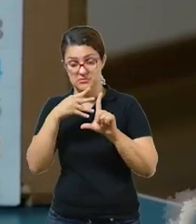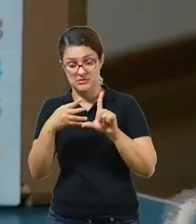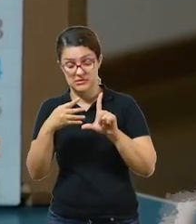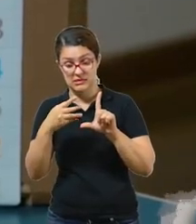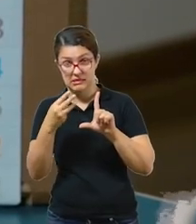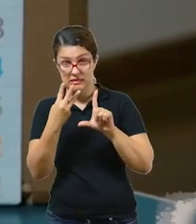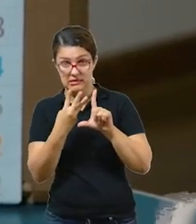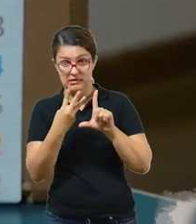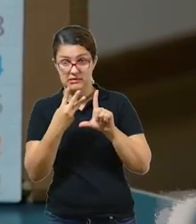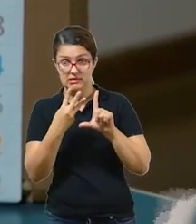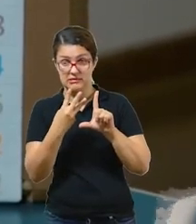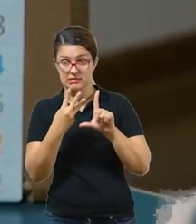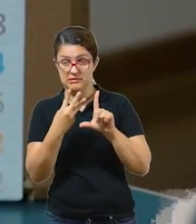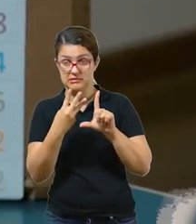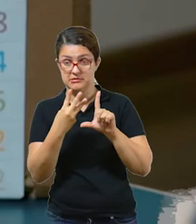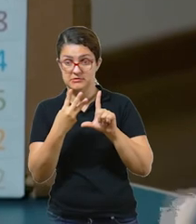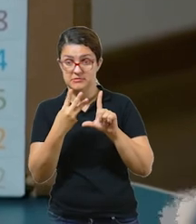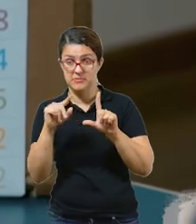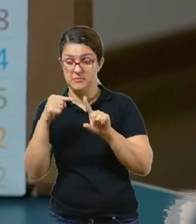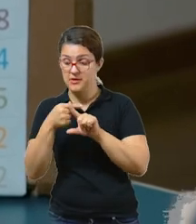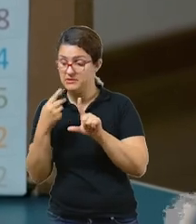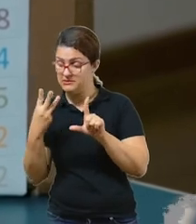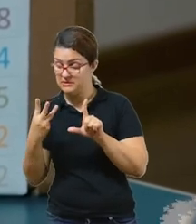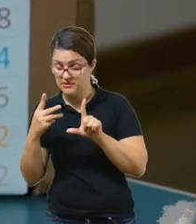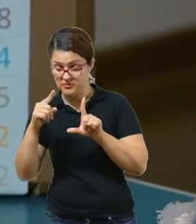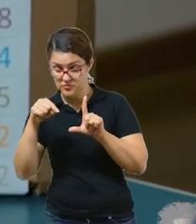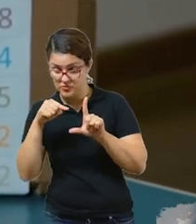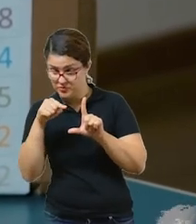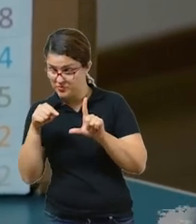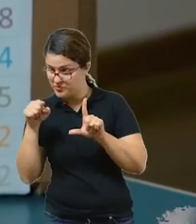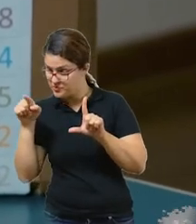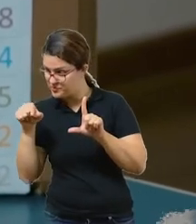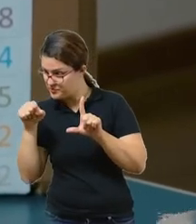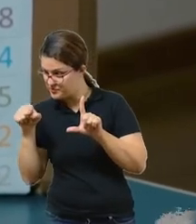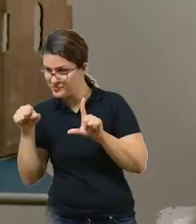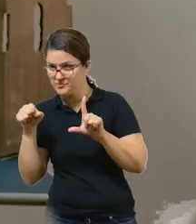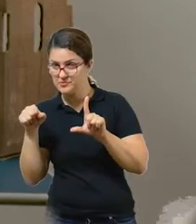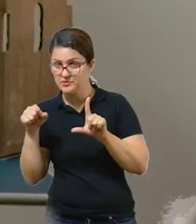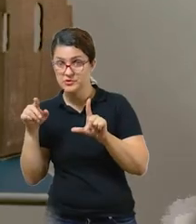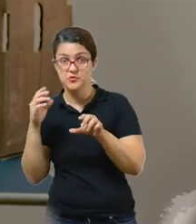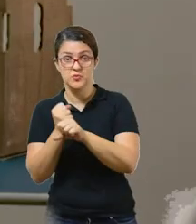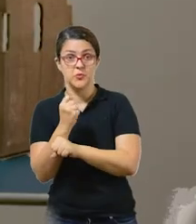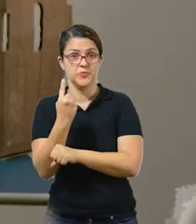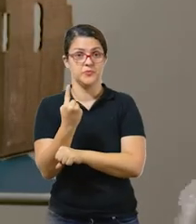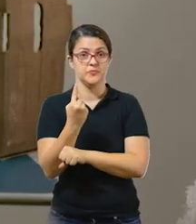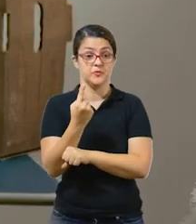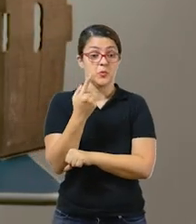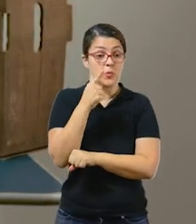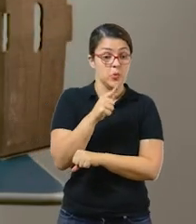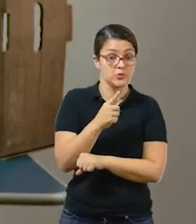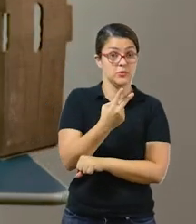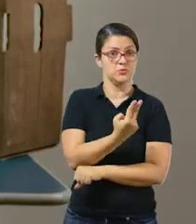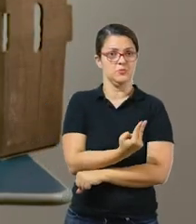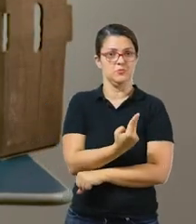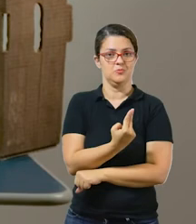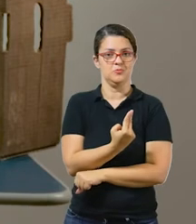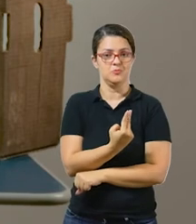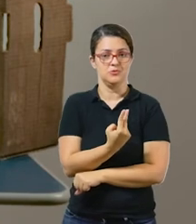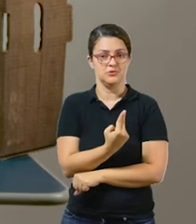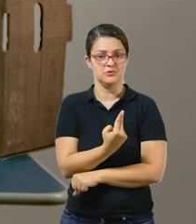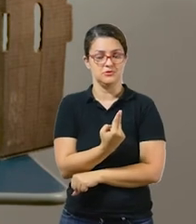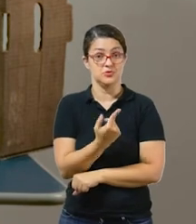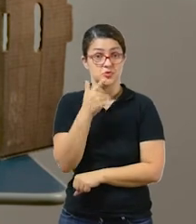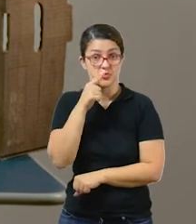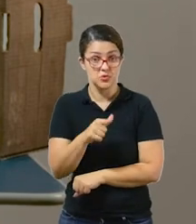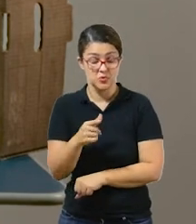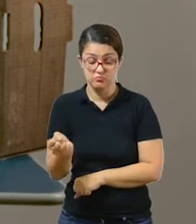pra chegar no seis, ela já eliminou esses números e ela ganhou um ponto. Aí o outro jogador ou a outra dupla vai jogar